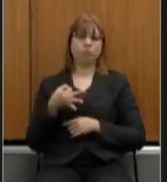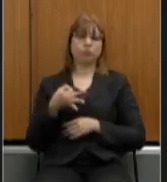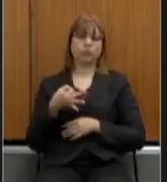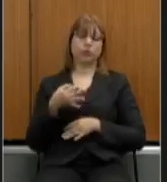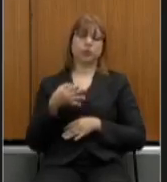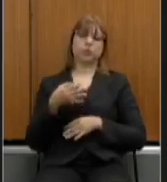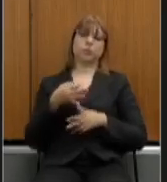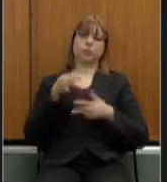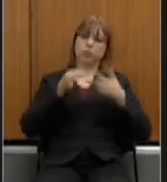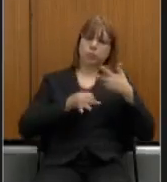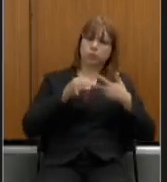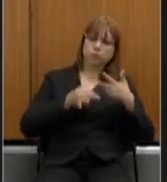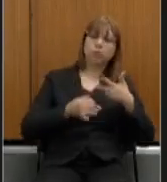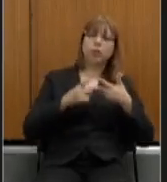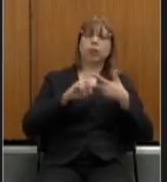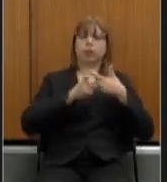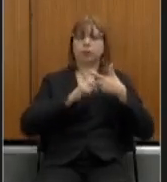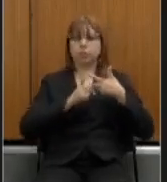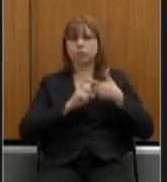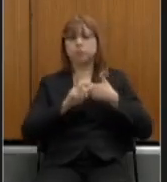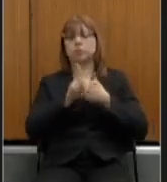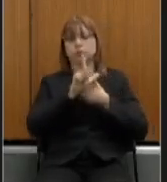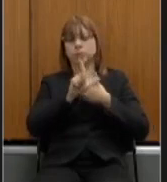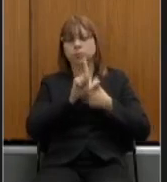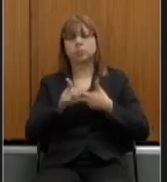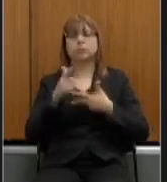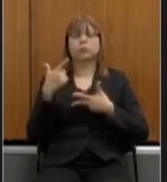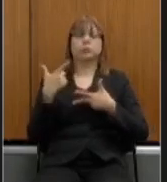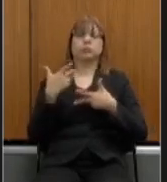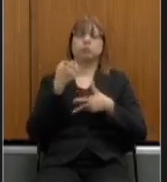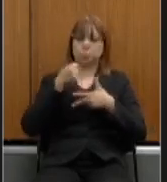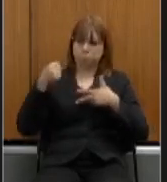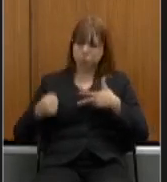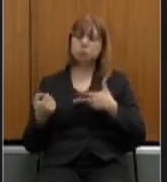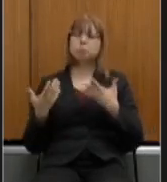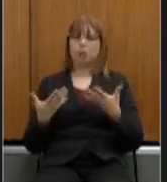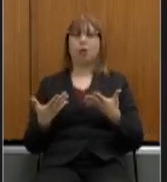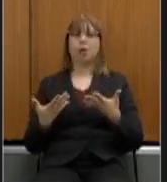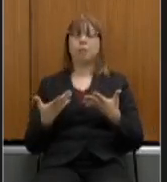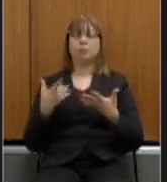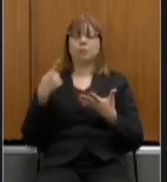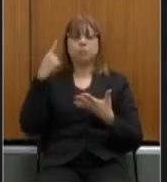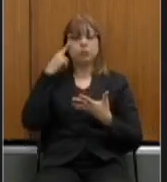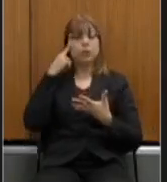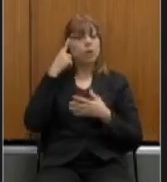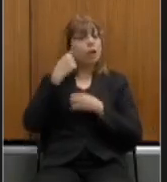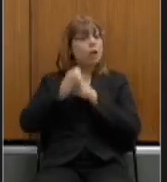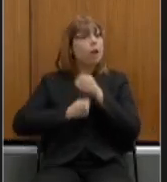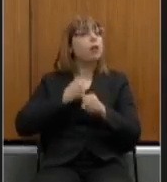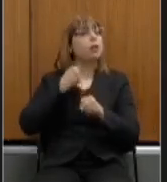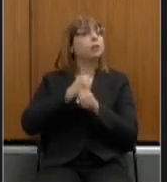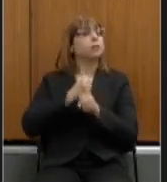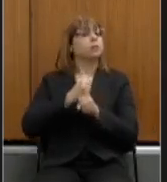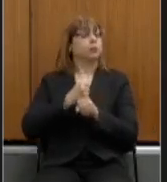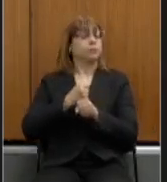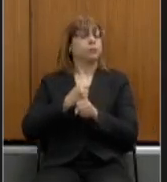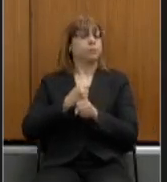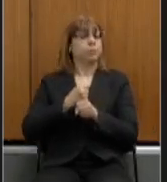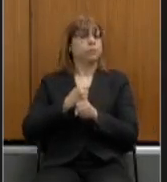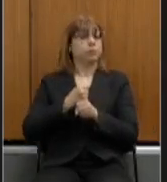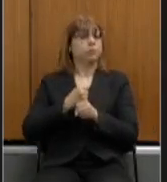legislativos executivos e órgãos de apoio dos poderes de já prevermos para o ano que vem este